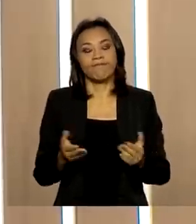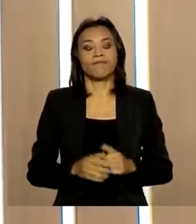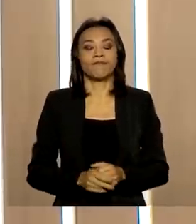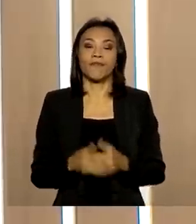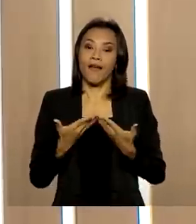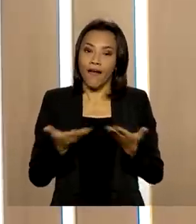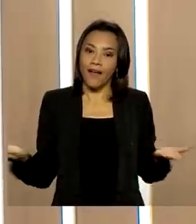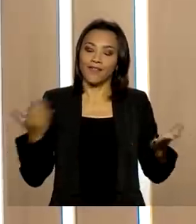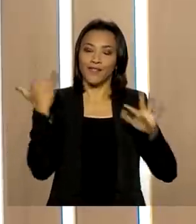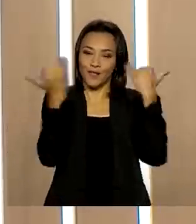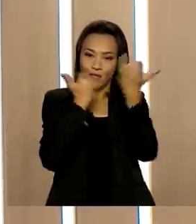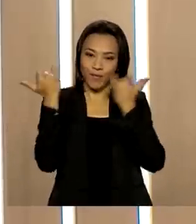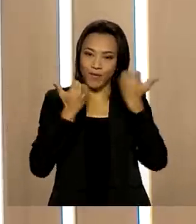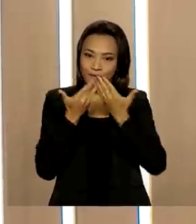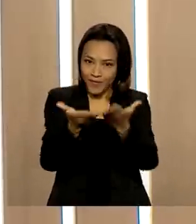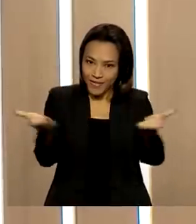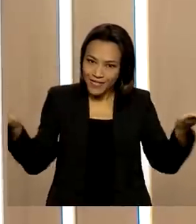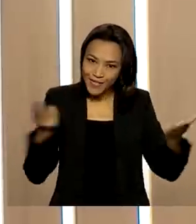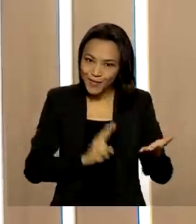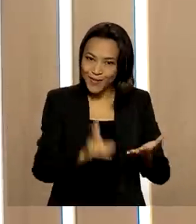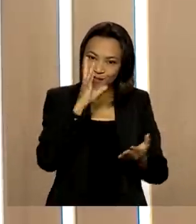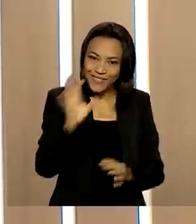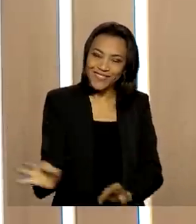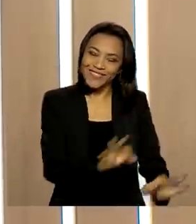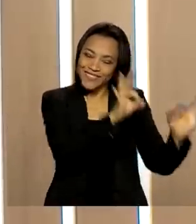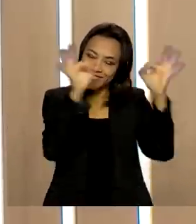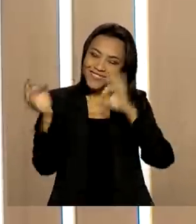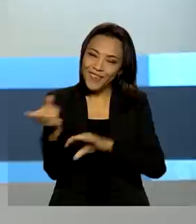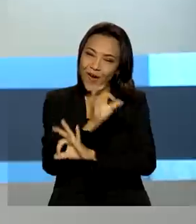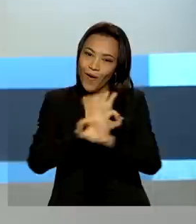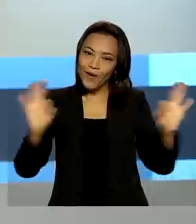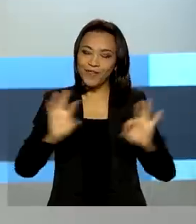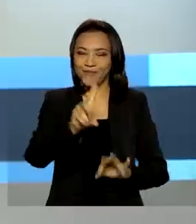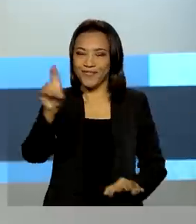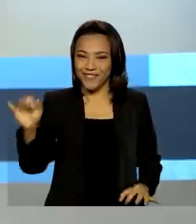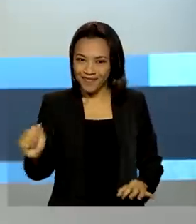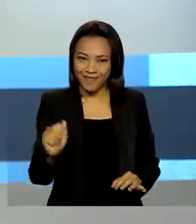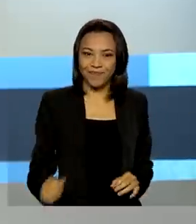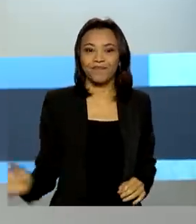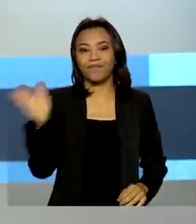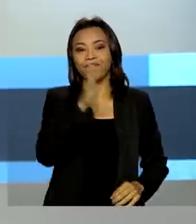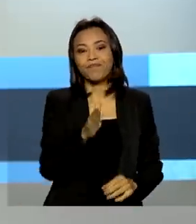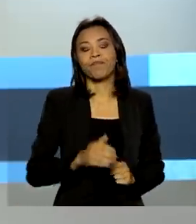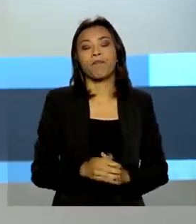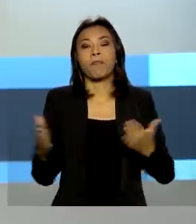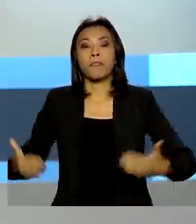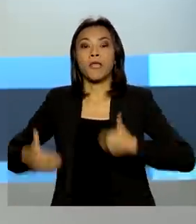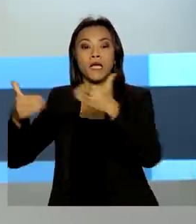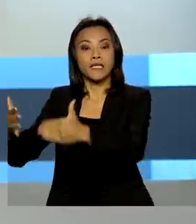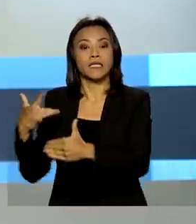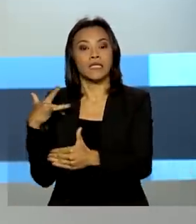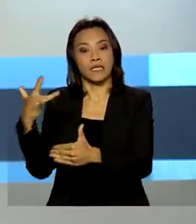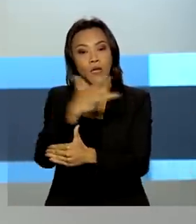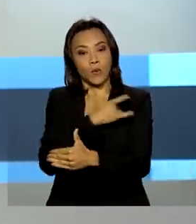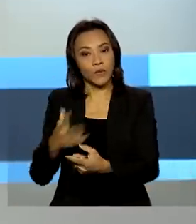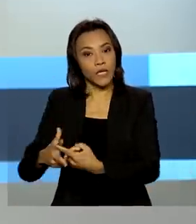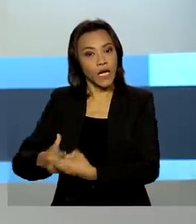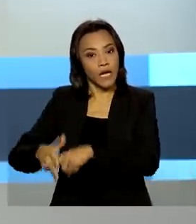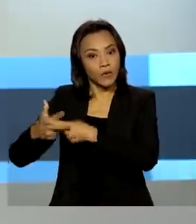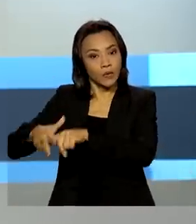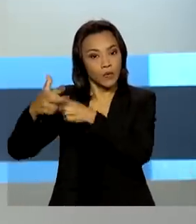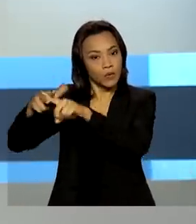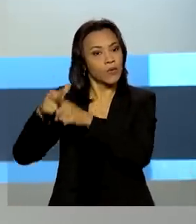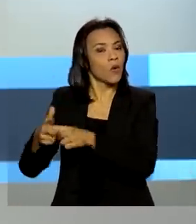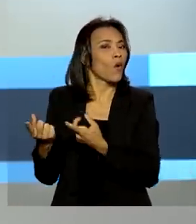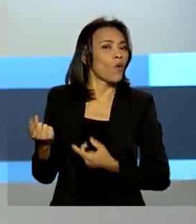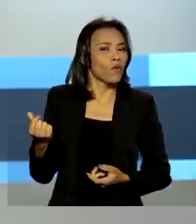Essa é informação que nós tínhamos para você hoje. Continue conosco. Tenha um ótimo dia. O Ministério da Saúde reajustou o valor de procedimentos